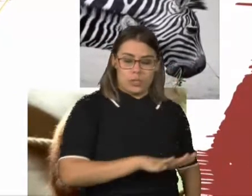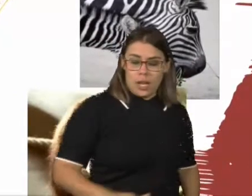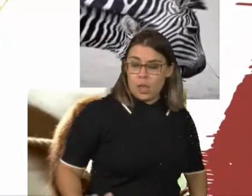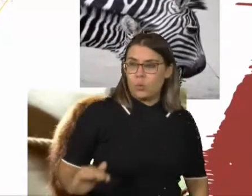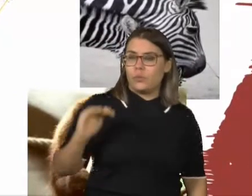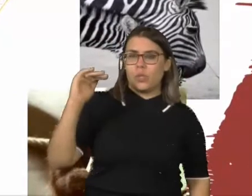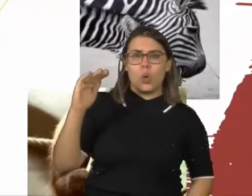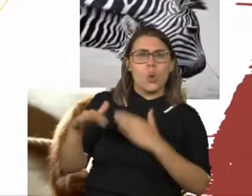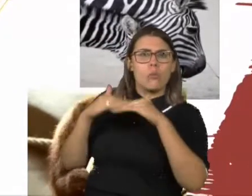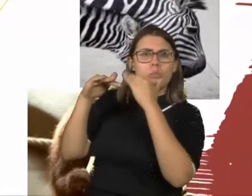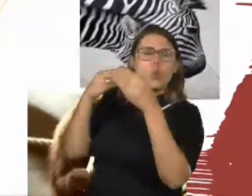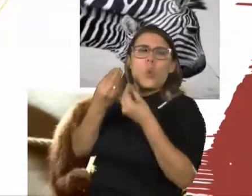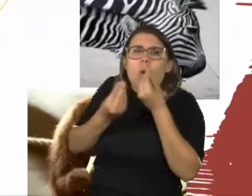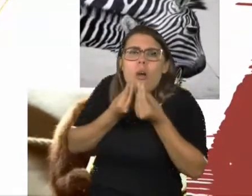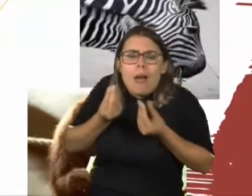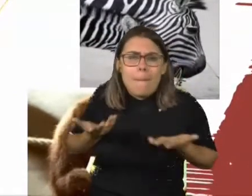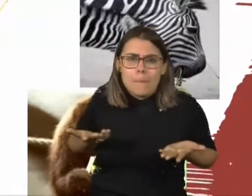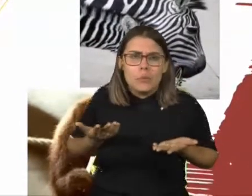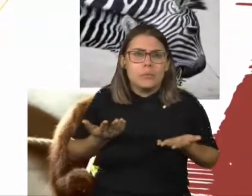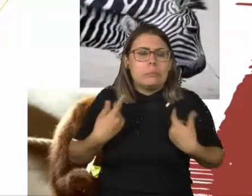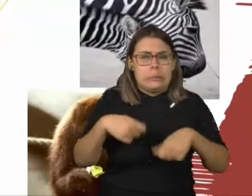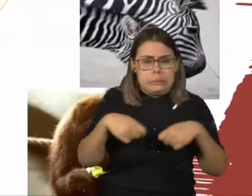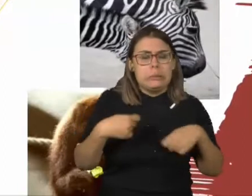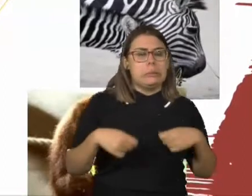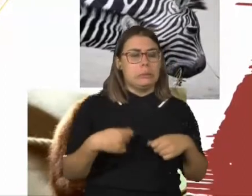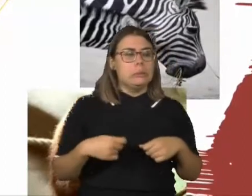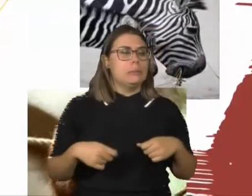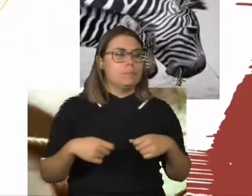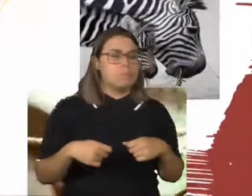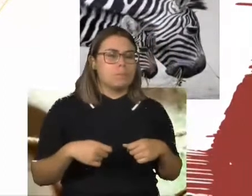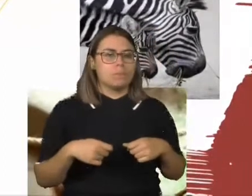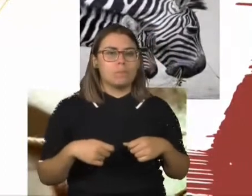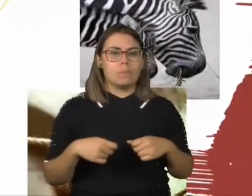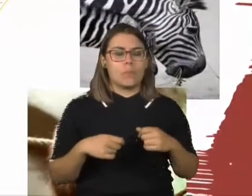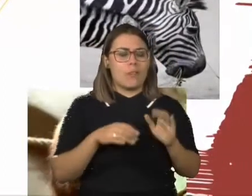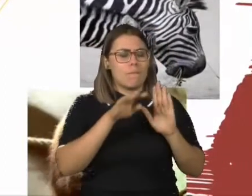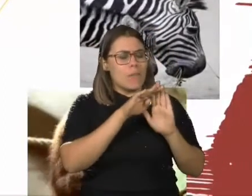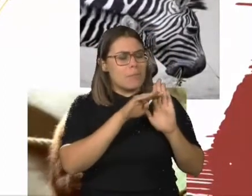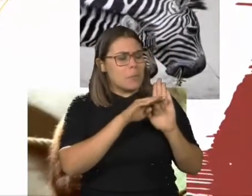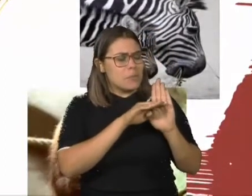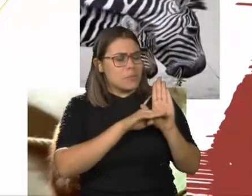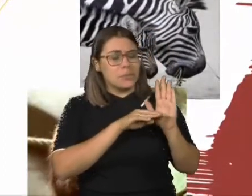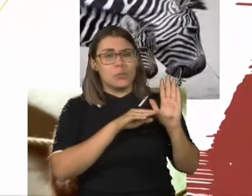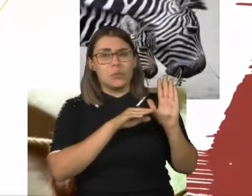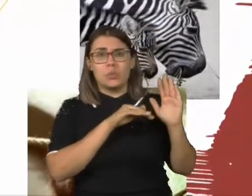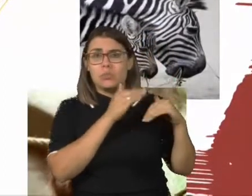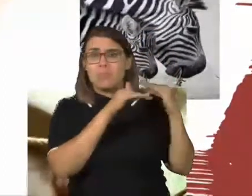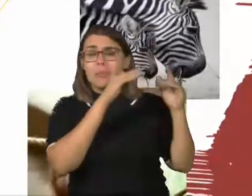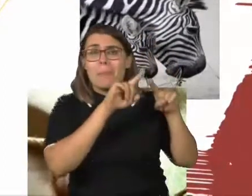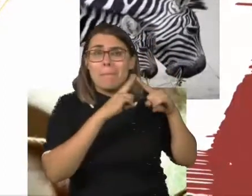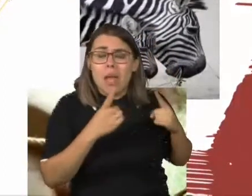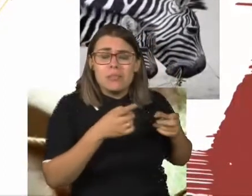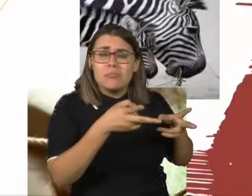está falando do desenvolvimento orgânico, que tem a maturação, que tem suas fases, que tem o seu desenvolvimento, mas a gente